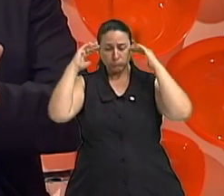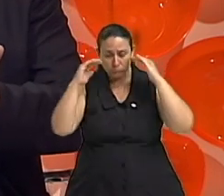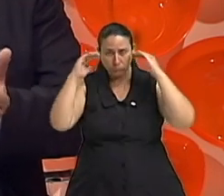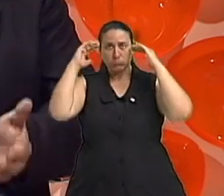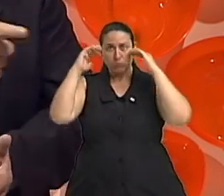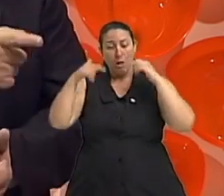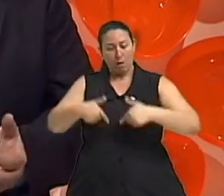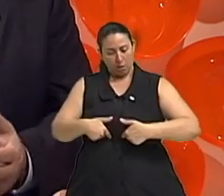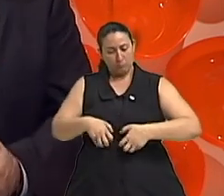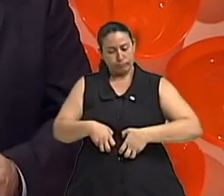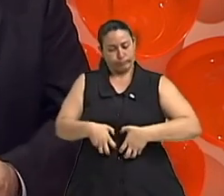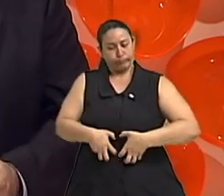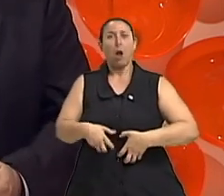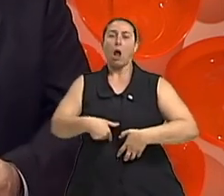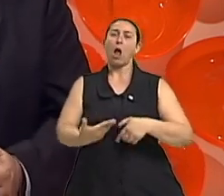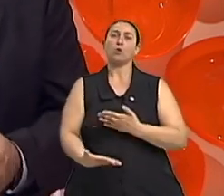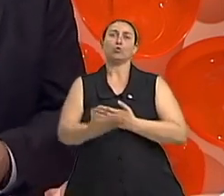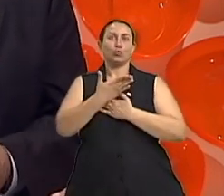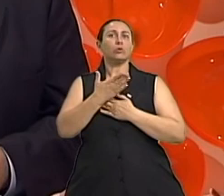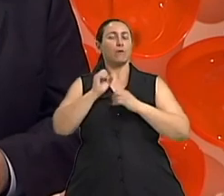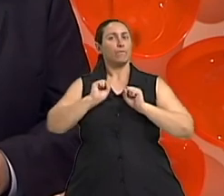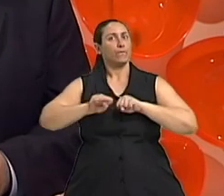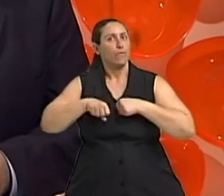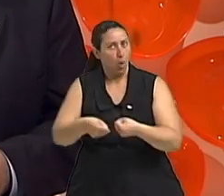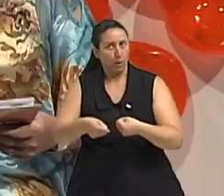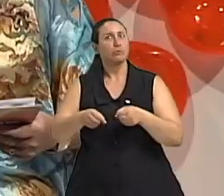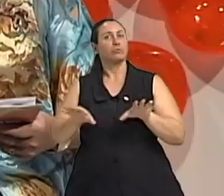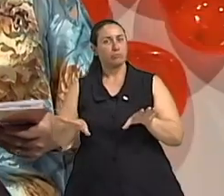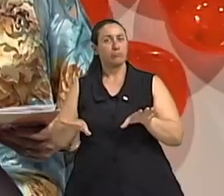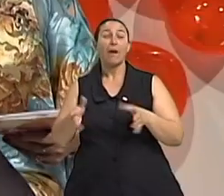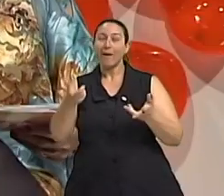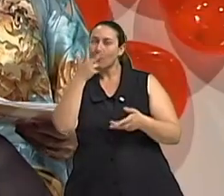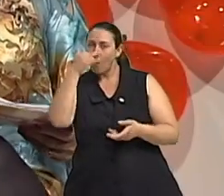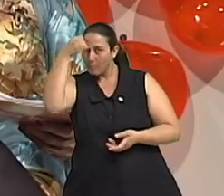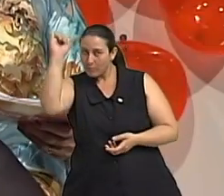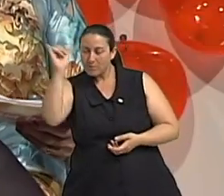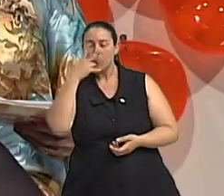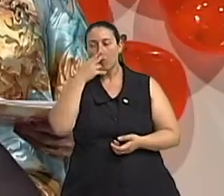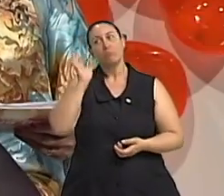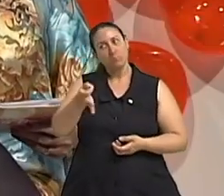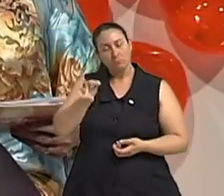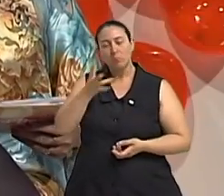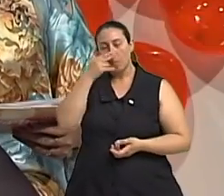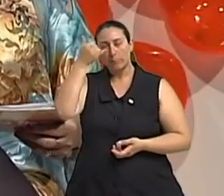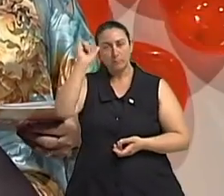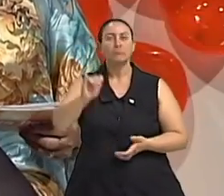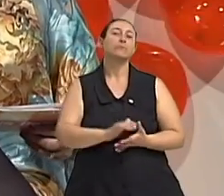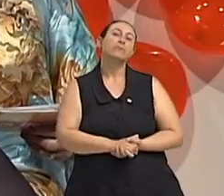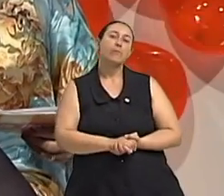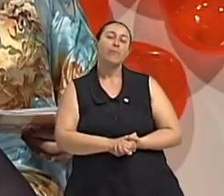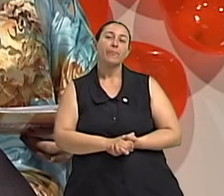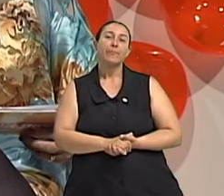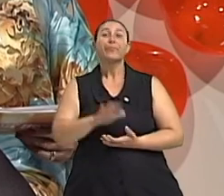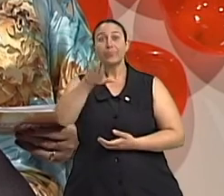forte e vai ajudar a prevenir a incontinência urinária ah, de prevenção claro, claro a gente já falou sobre